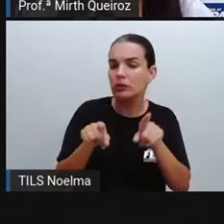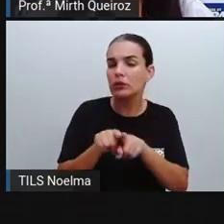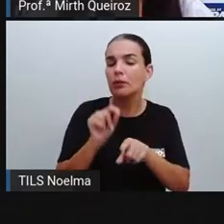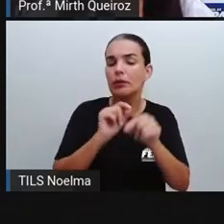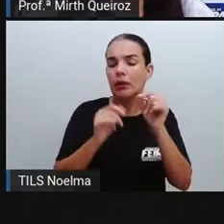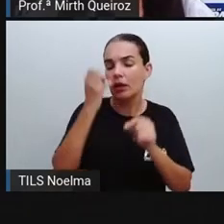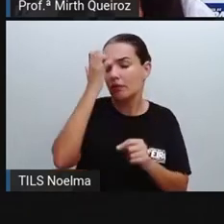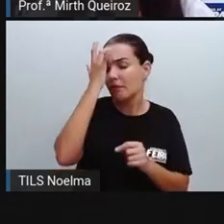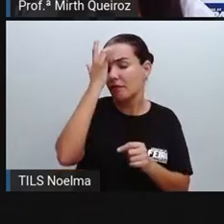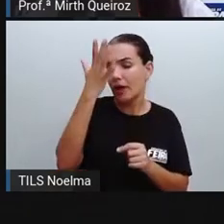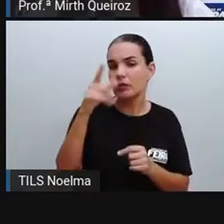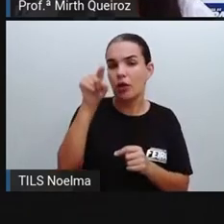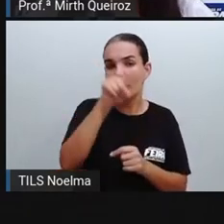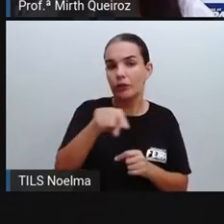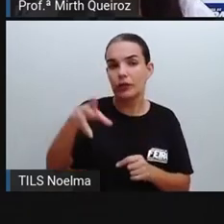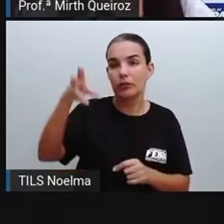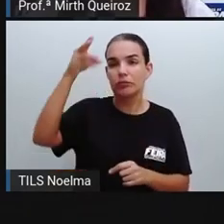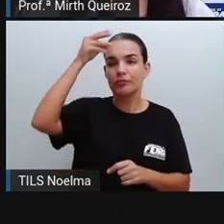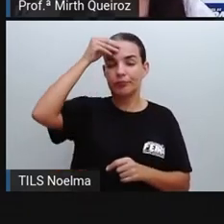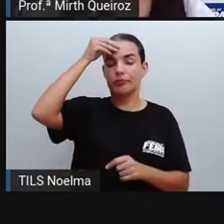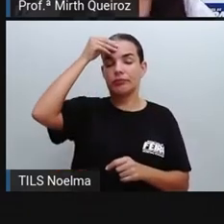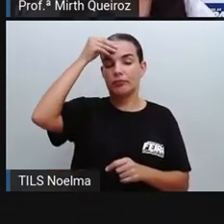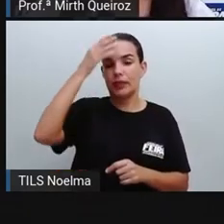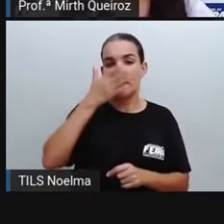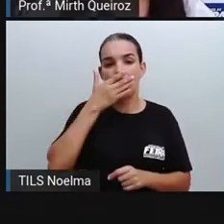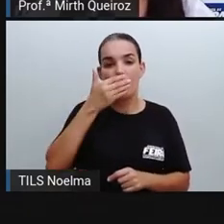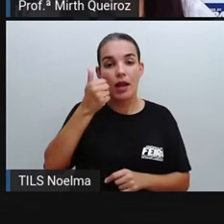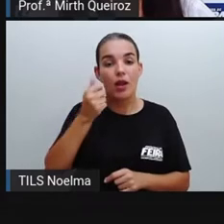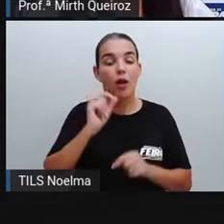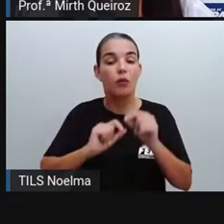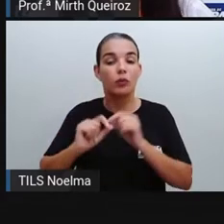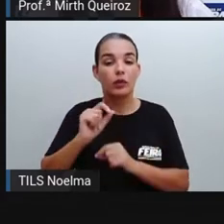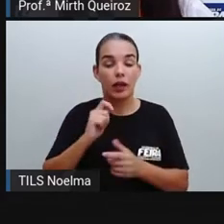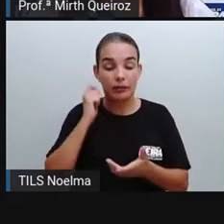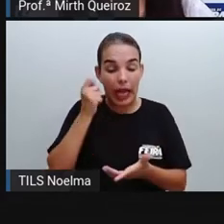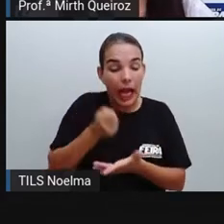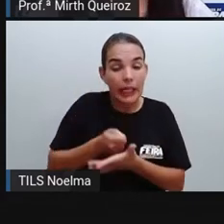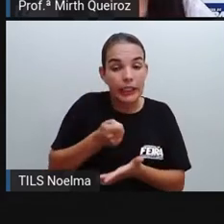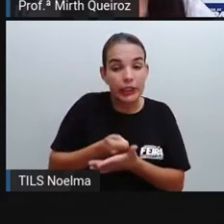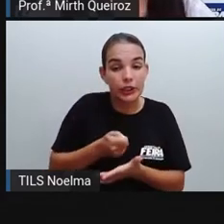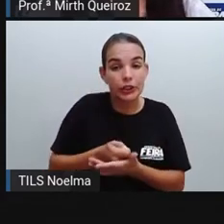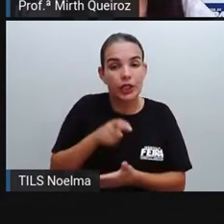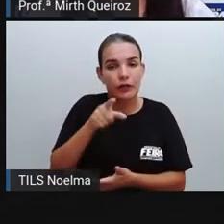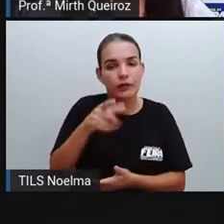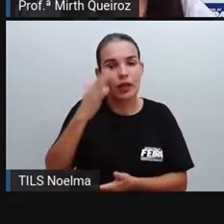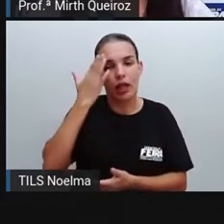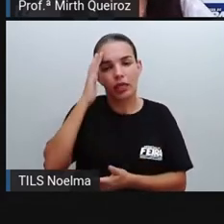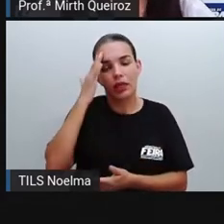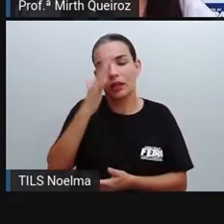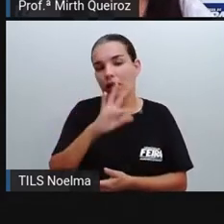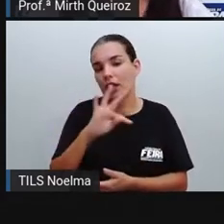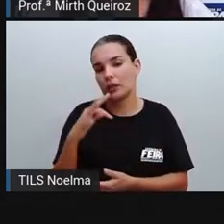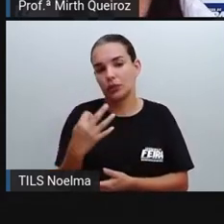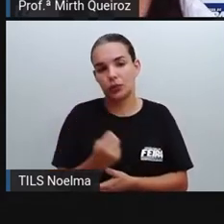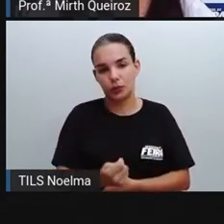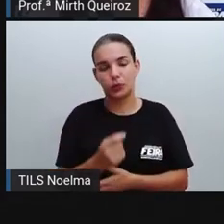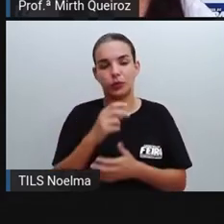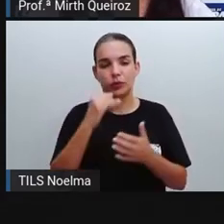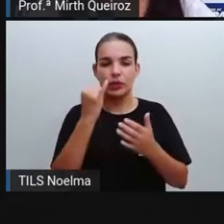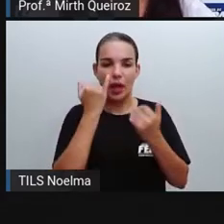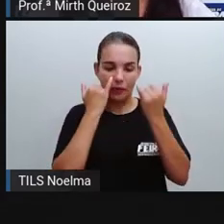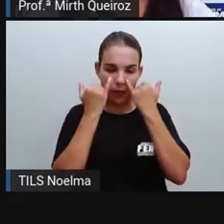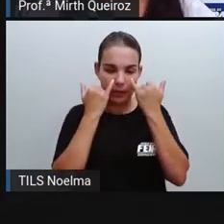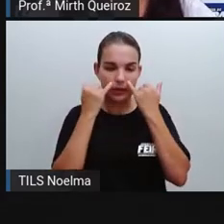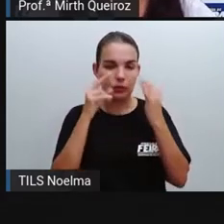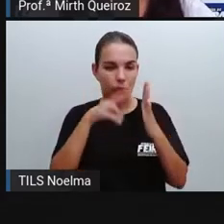fácil e que vai causar, consequentemente, vai garantir, consequentemente, o maior entendimento do